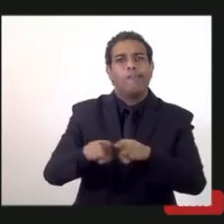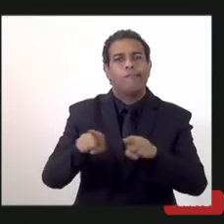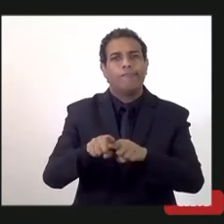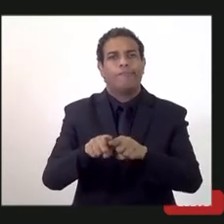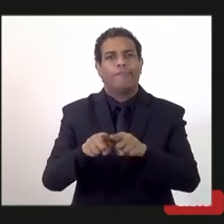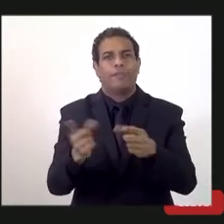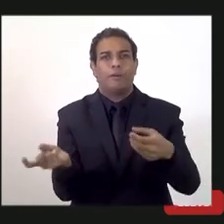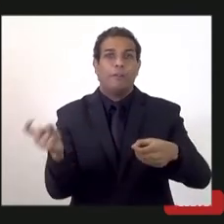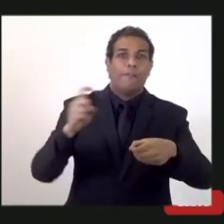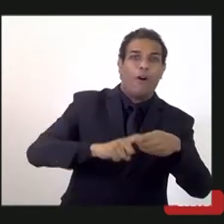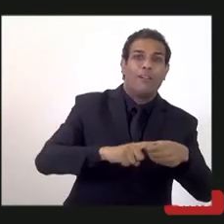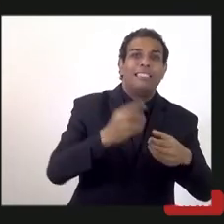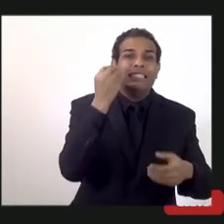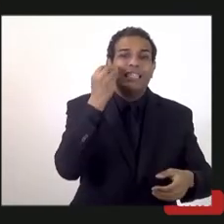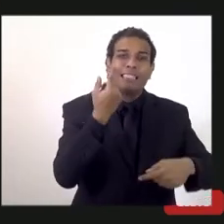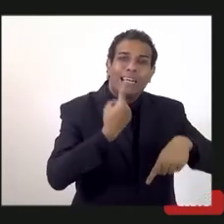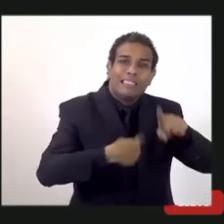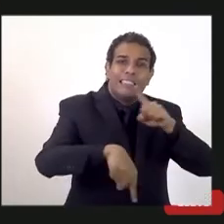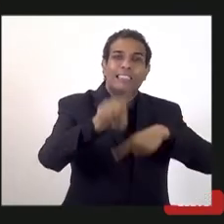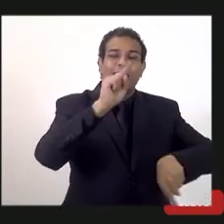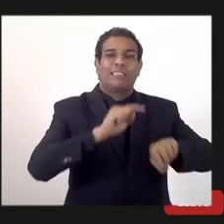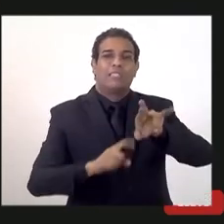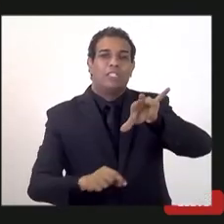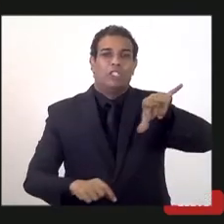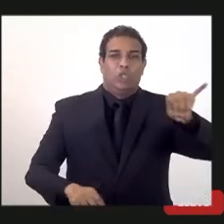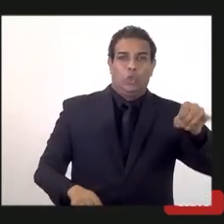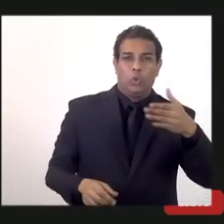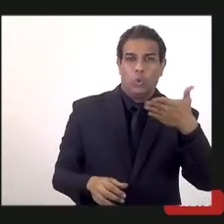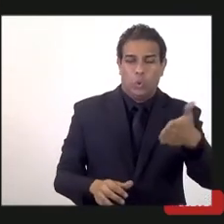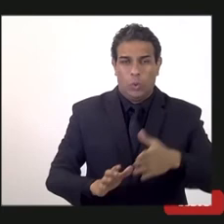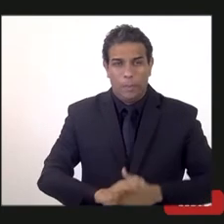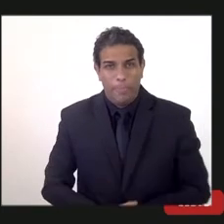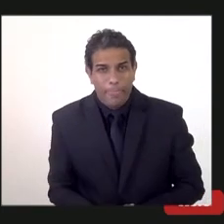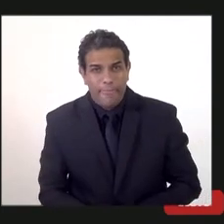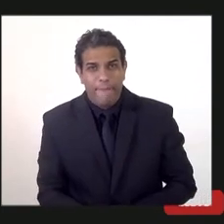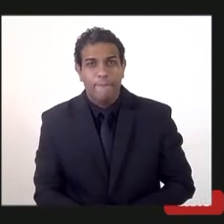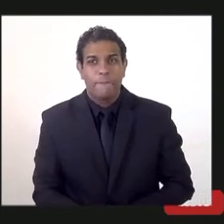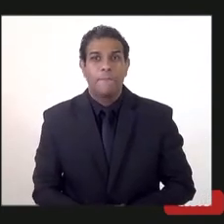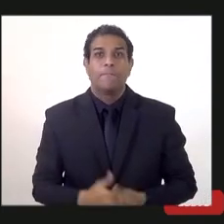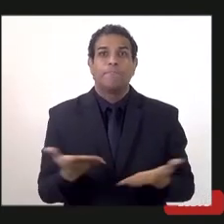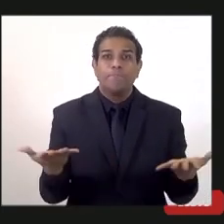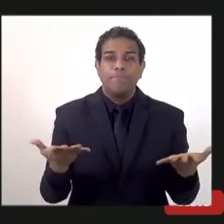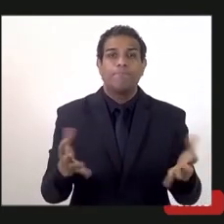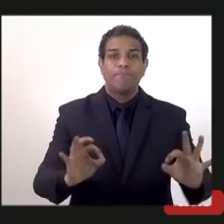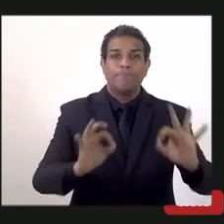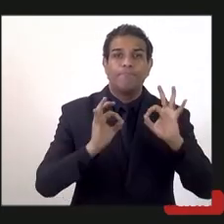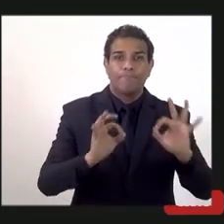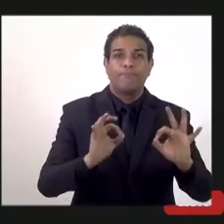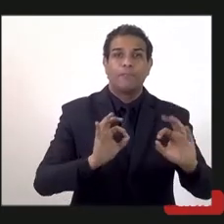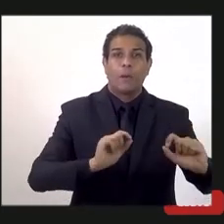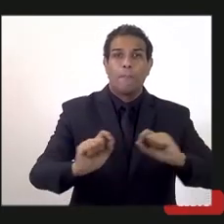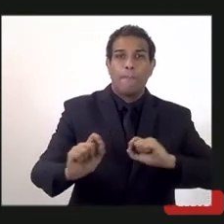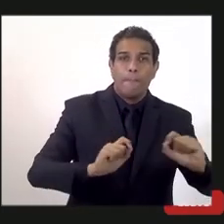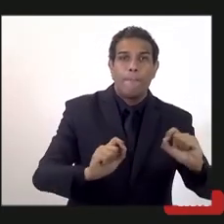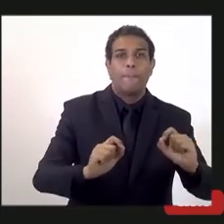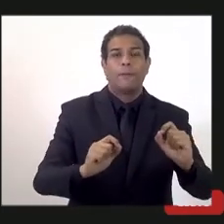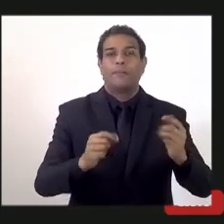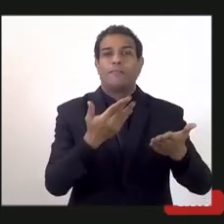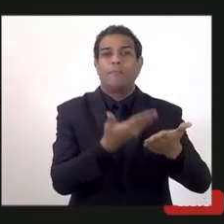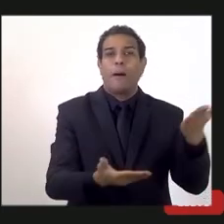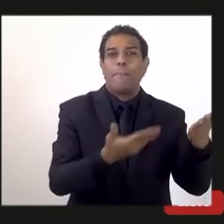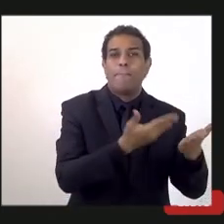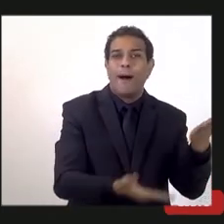momento de recuperação. Então, assim, você já tem uma condição macro que é diversa, a condição elevada, taxa de juros, você tem uma pressão inflacionária